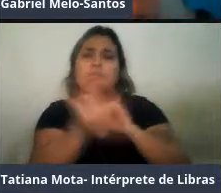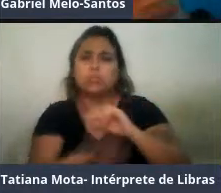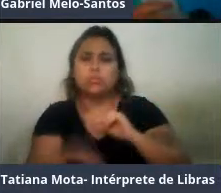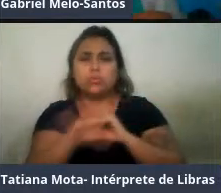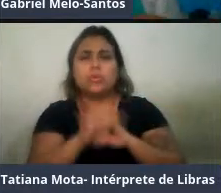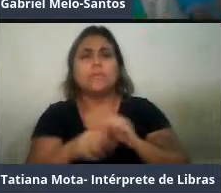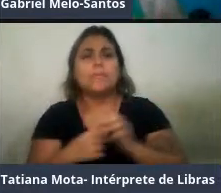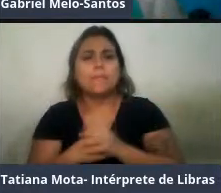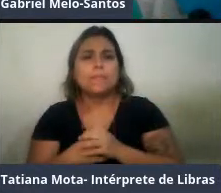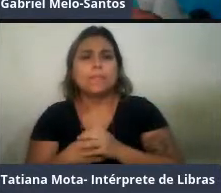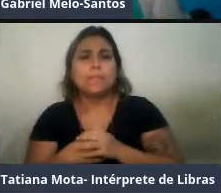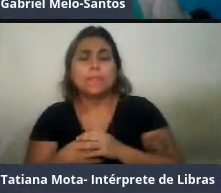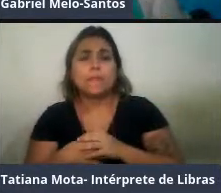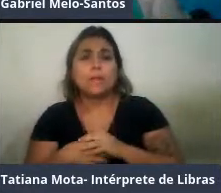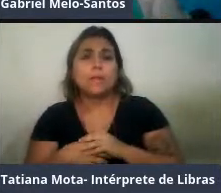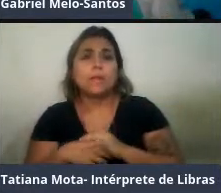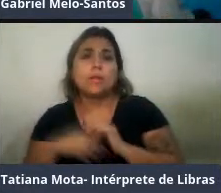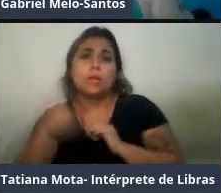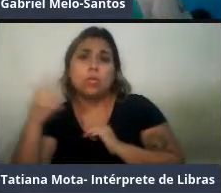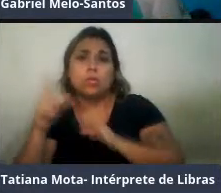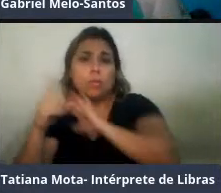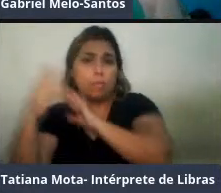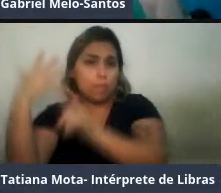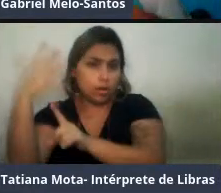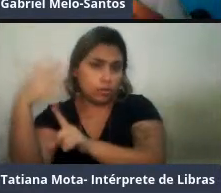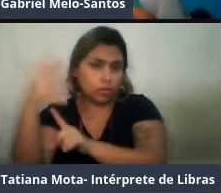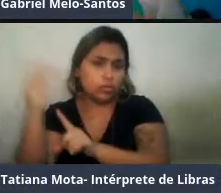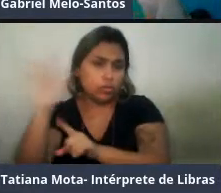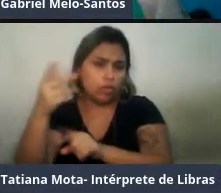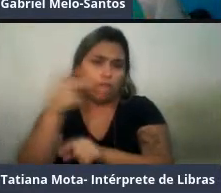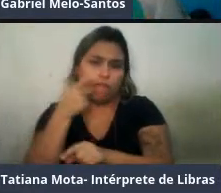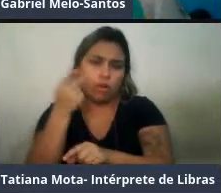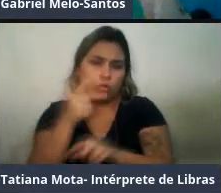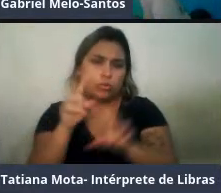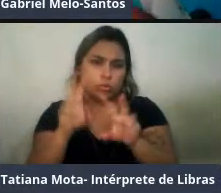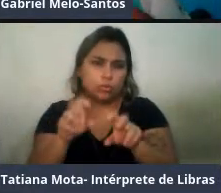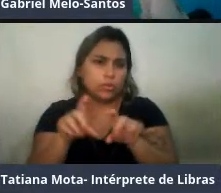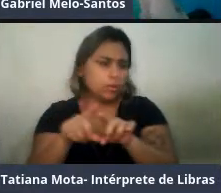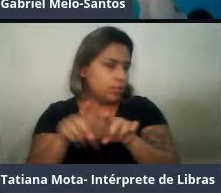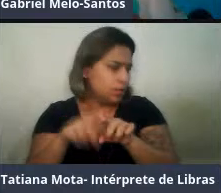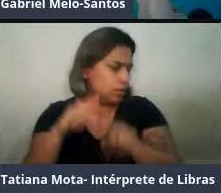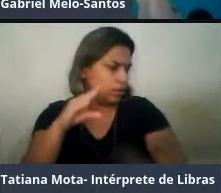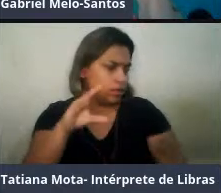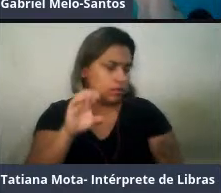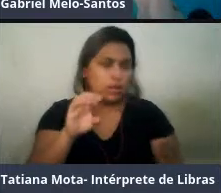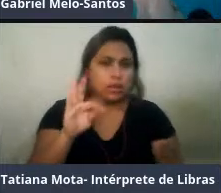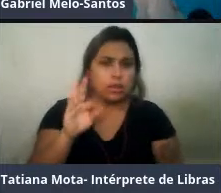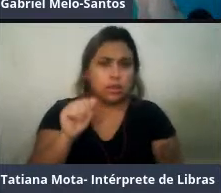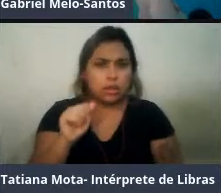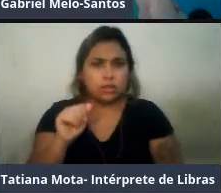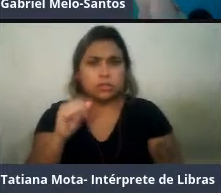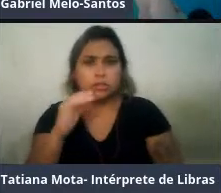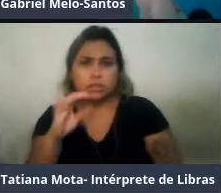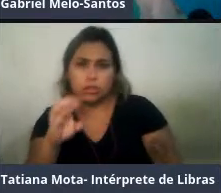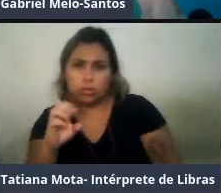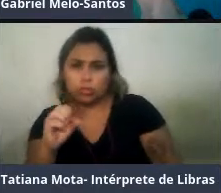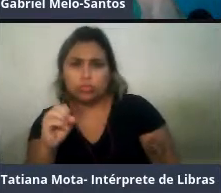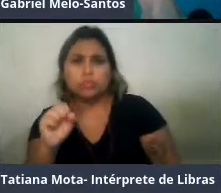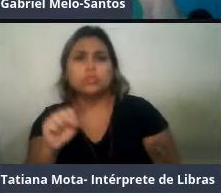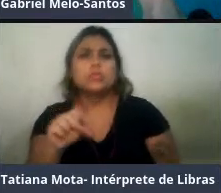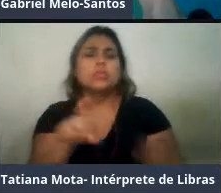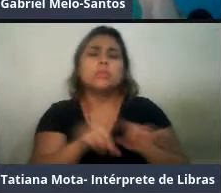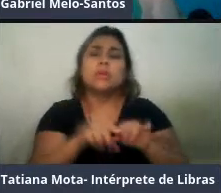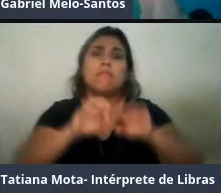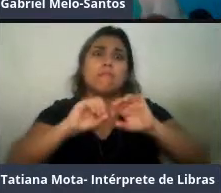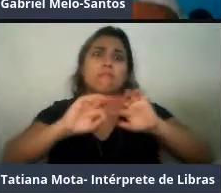falou anteriormente também, várias espécies cetáceas foram cosmopolitas, elas têm distribuições muito grandes, muito grandes, e apesar